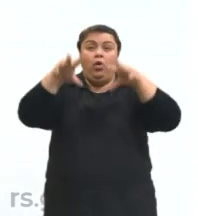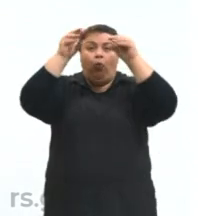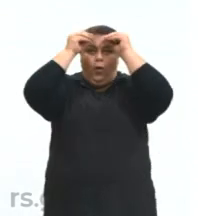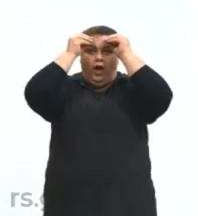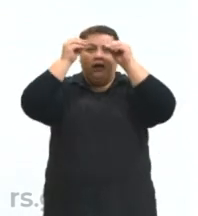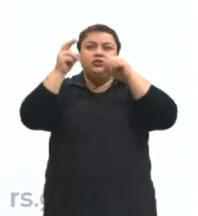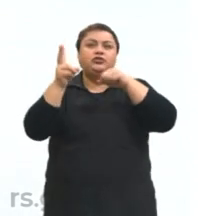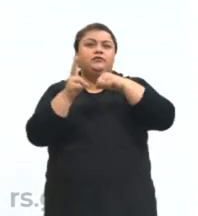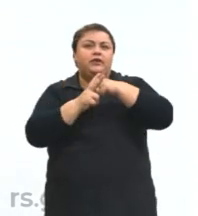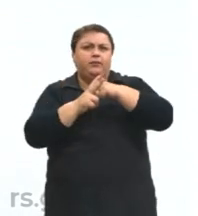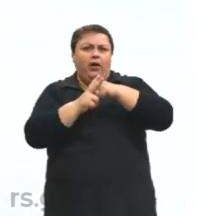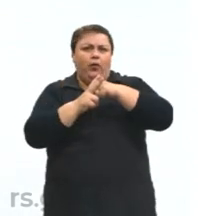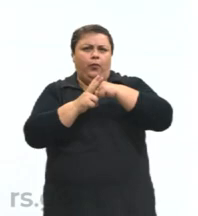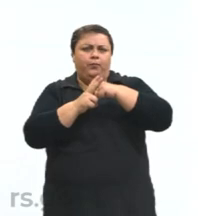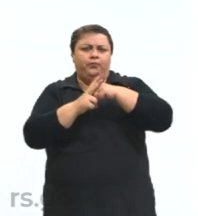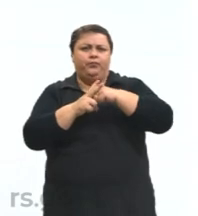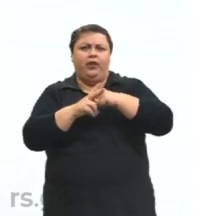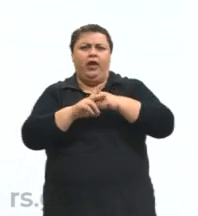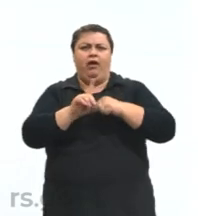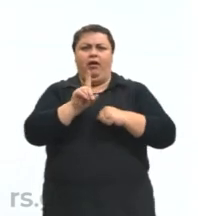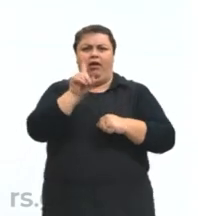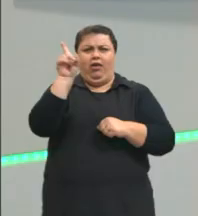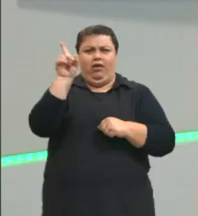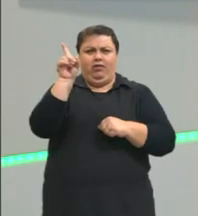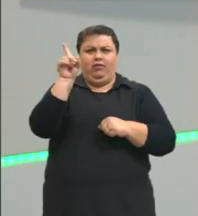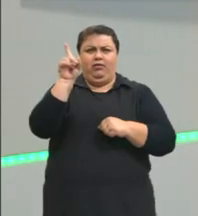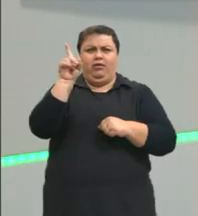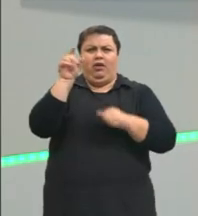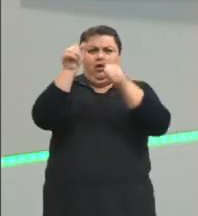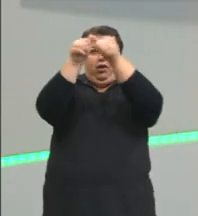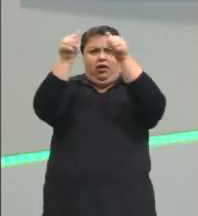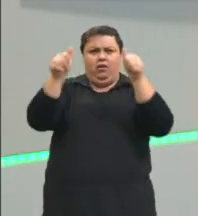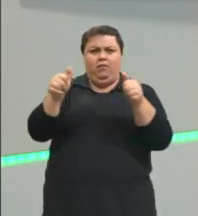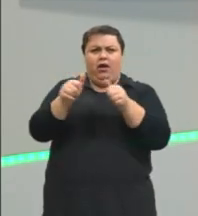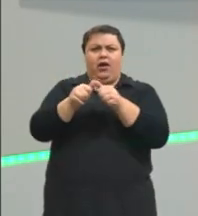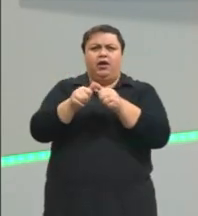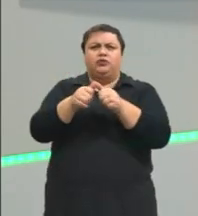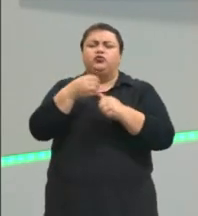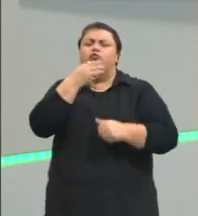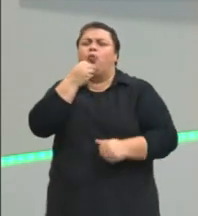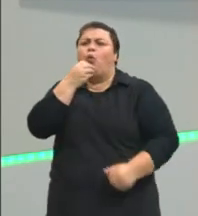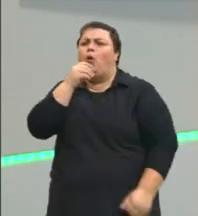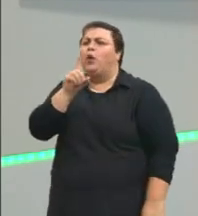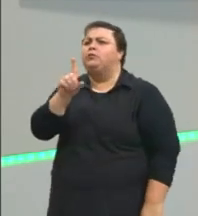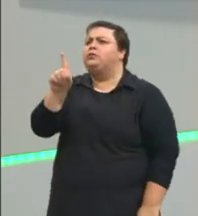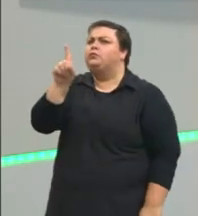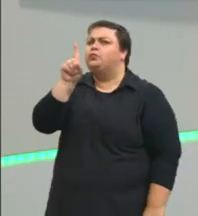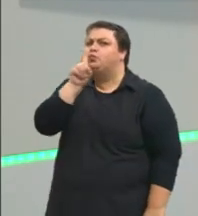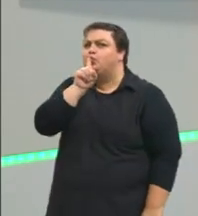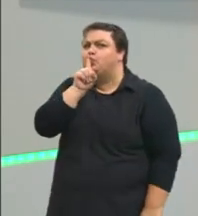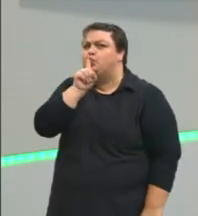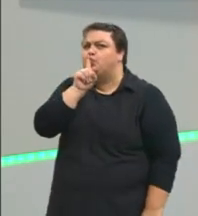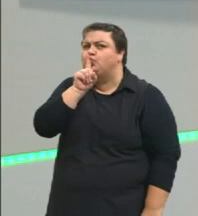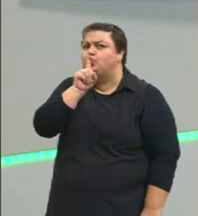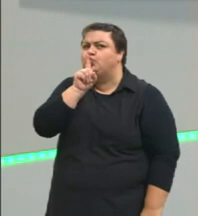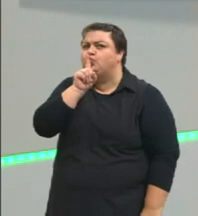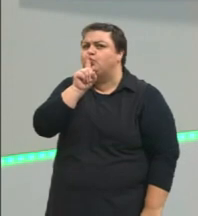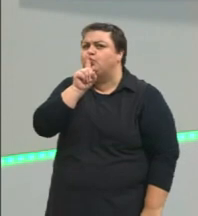aqui. Essa imagem, né? Do cara com a mão aqui na boca.